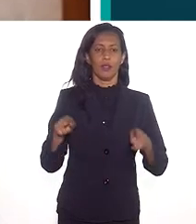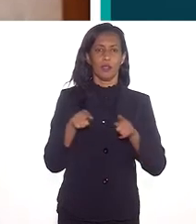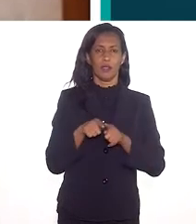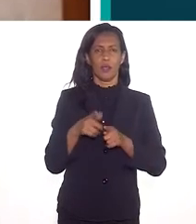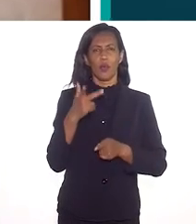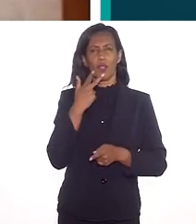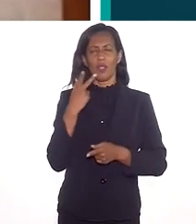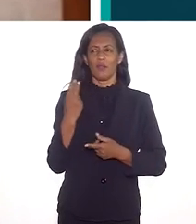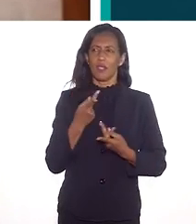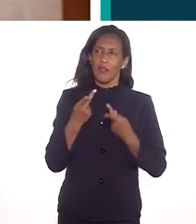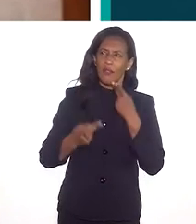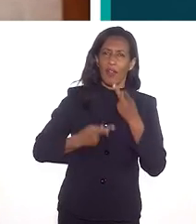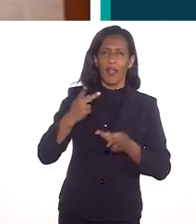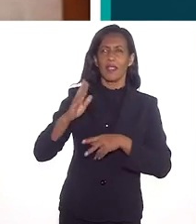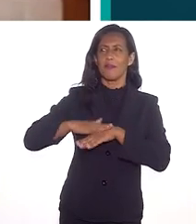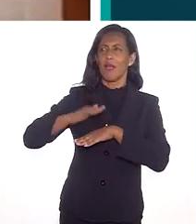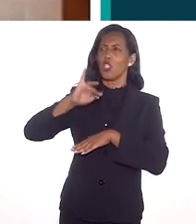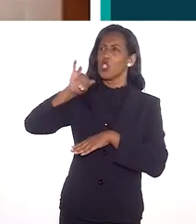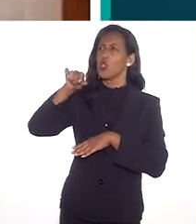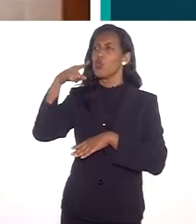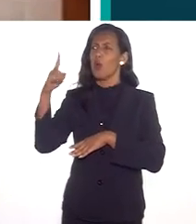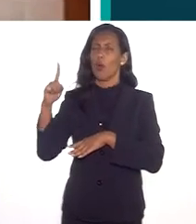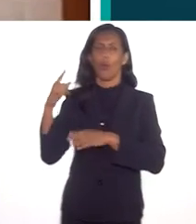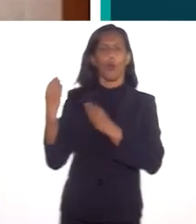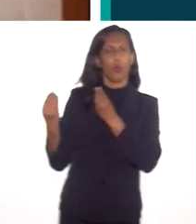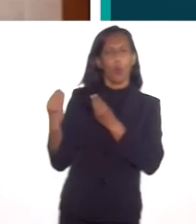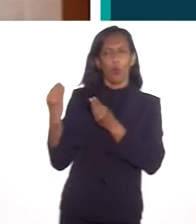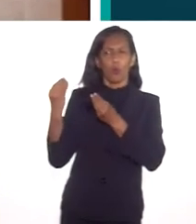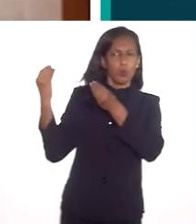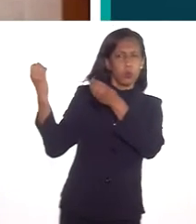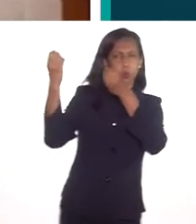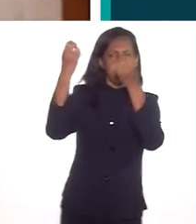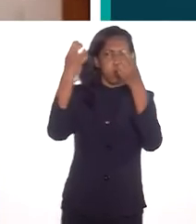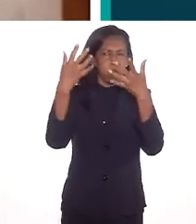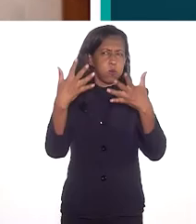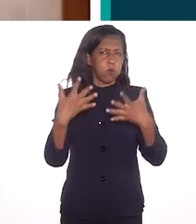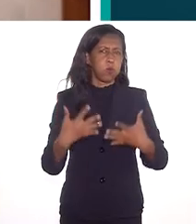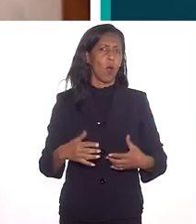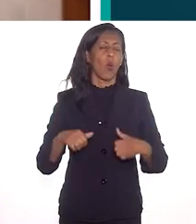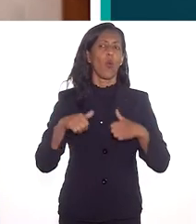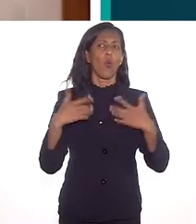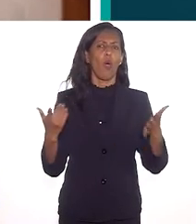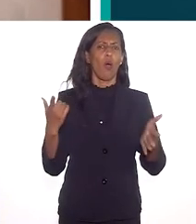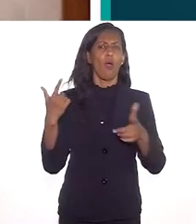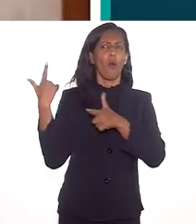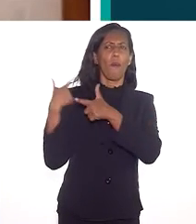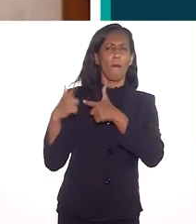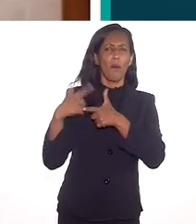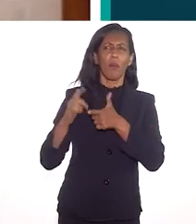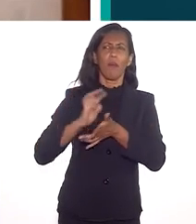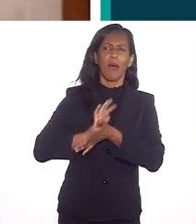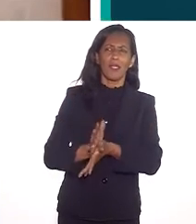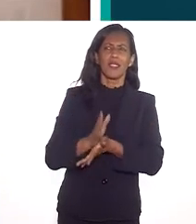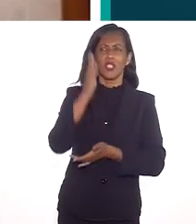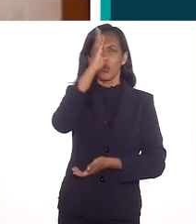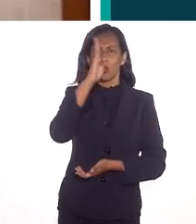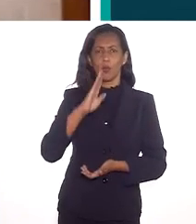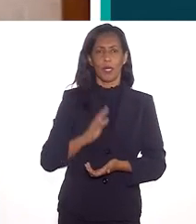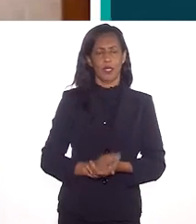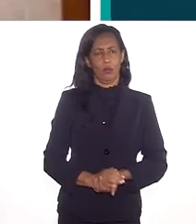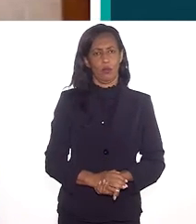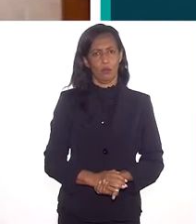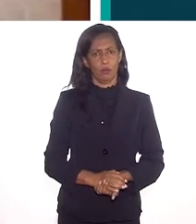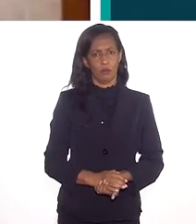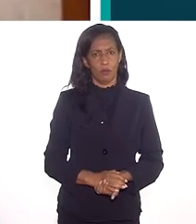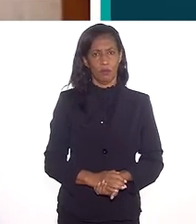contribuição para a gente, nesse sentido, deixar-se bem escurecido qual é o problema do racismo